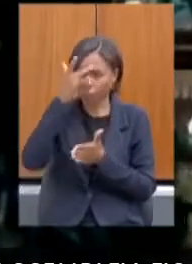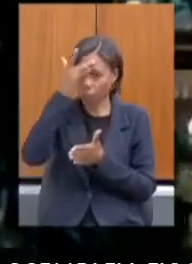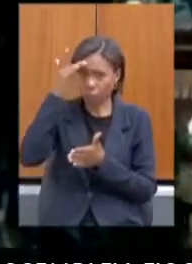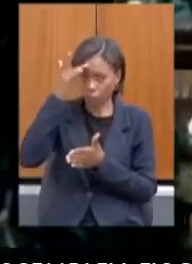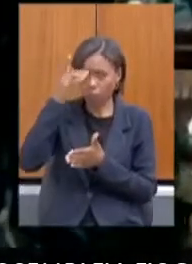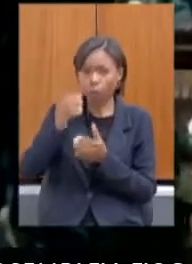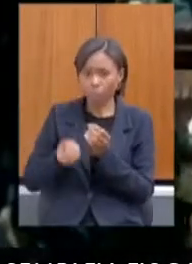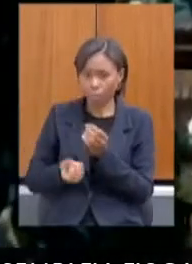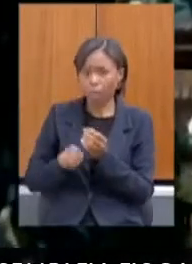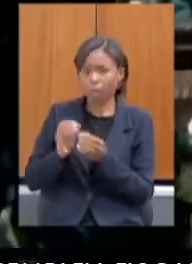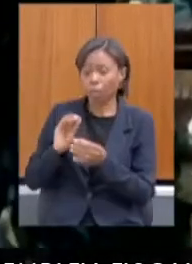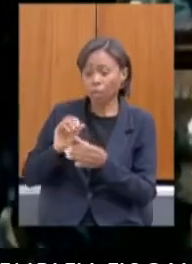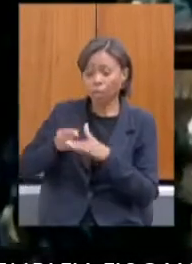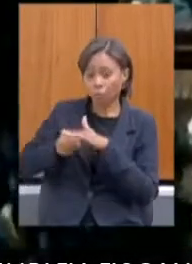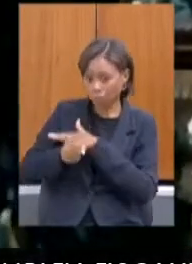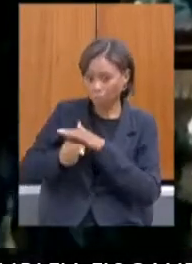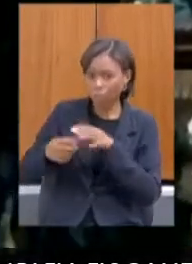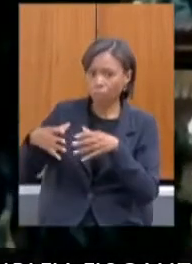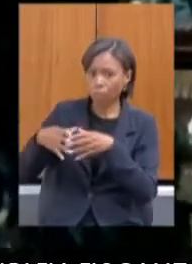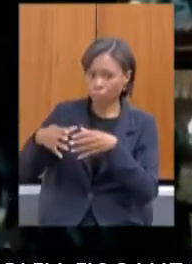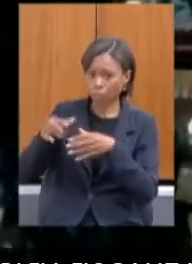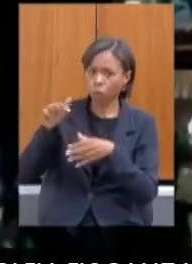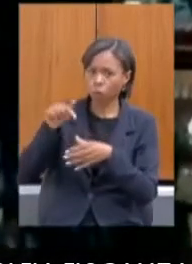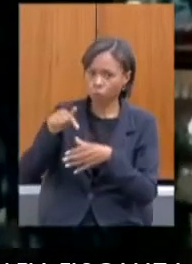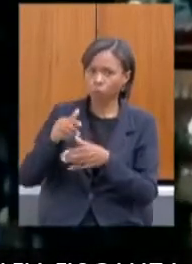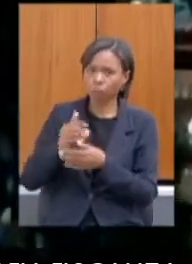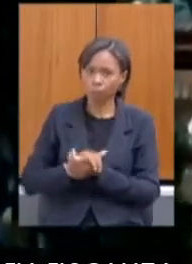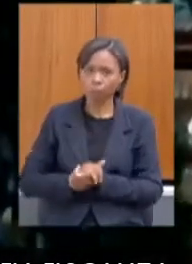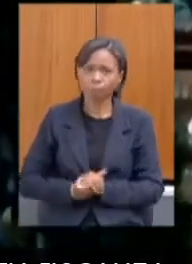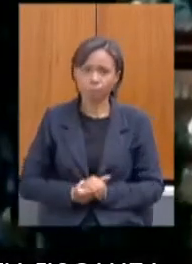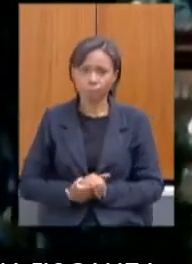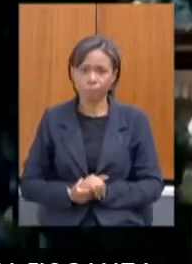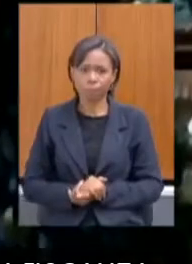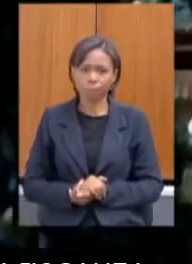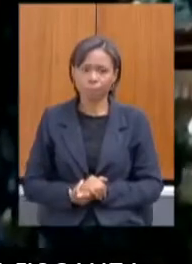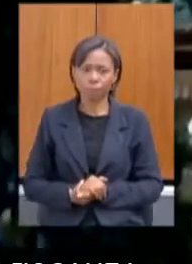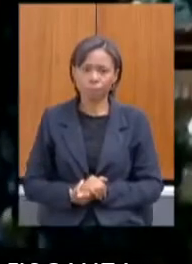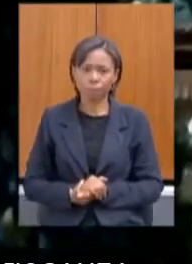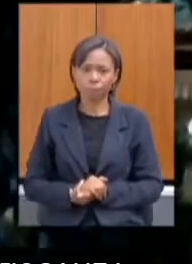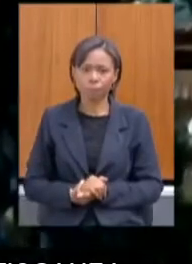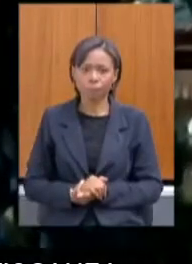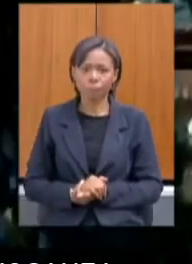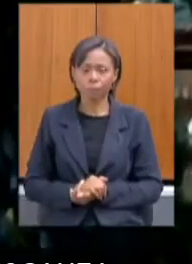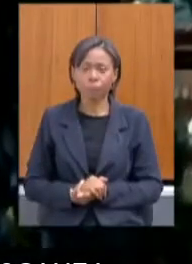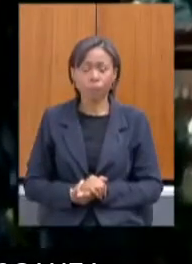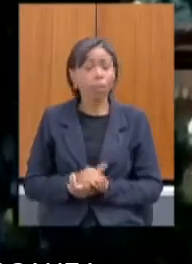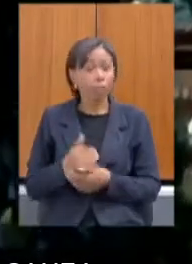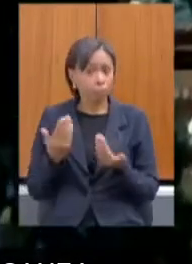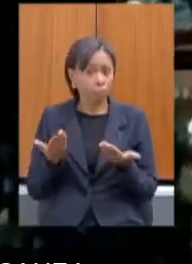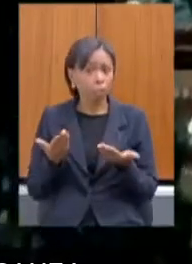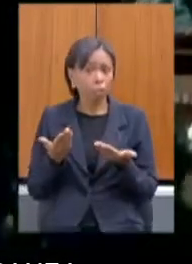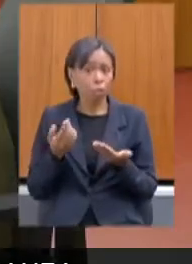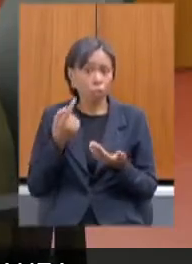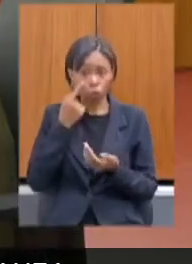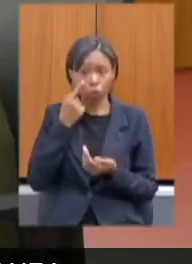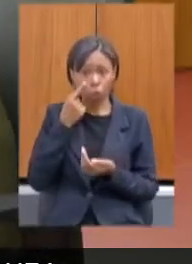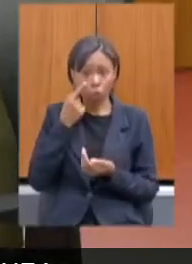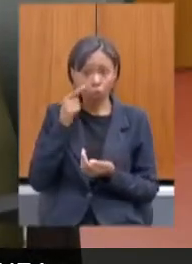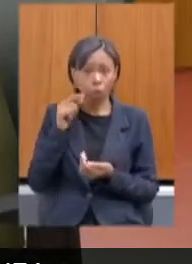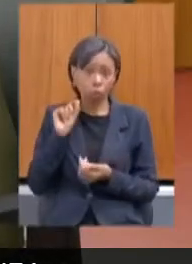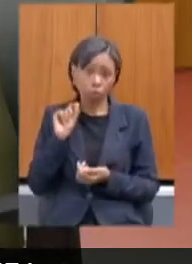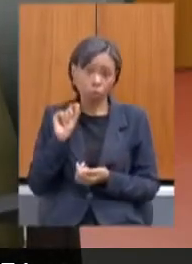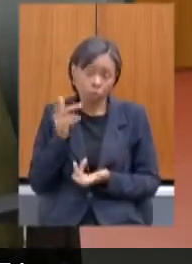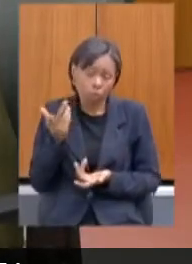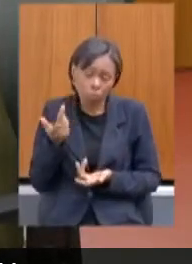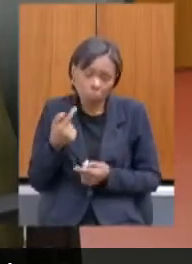e aí na audiência a gente ouvimos eu vou até apurar isso, tá deputada? Eu não